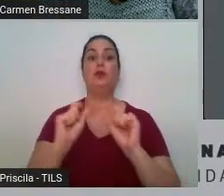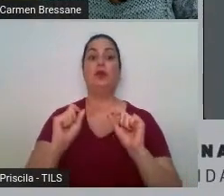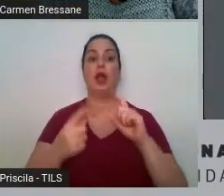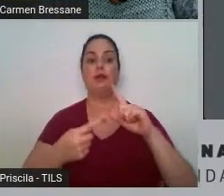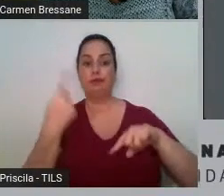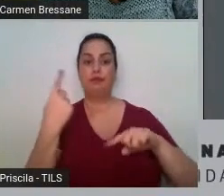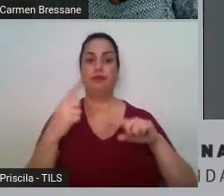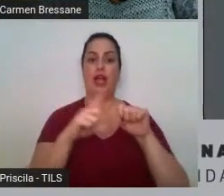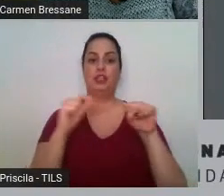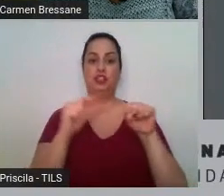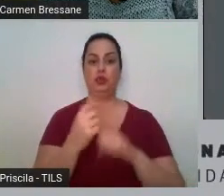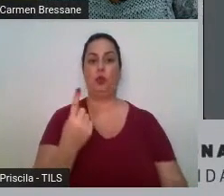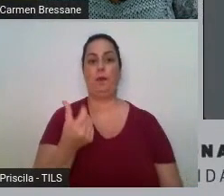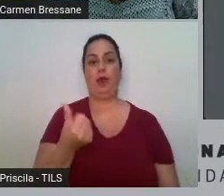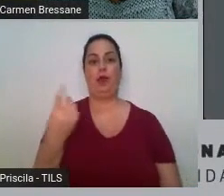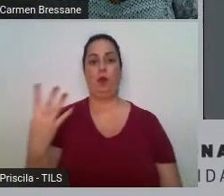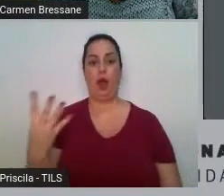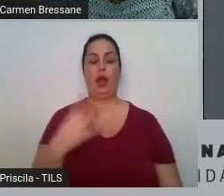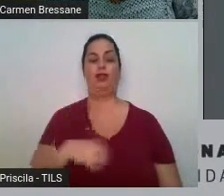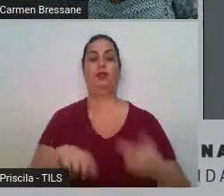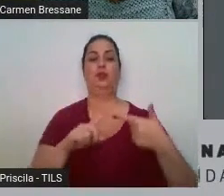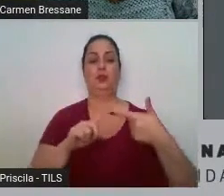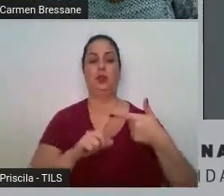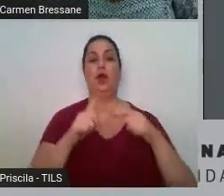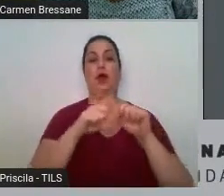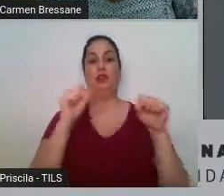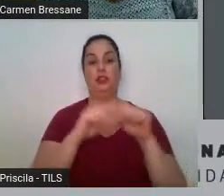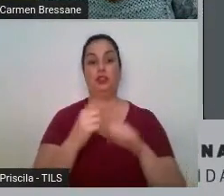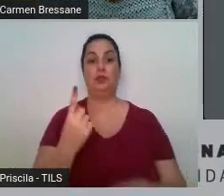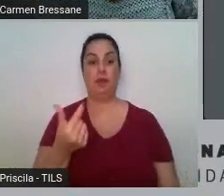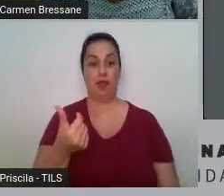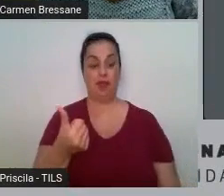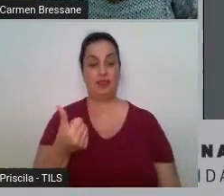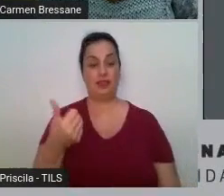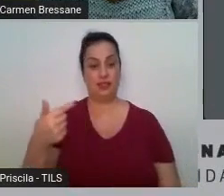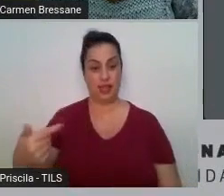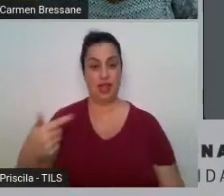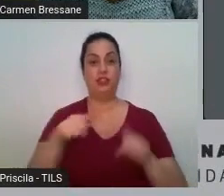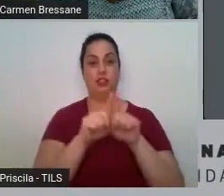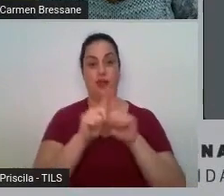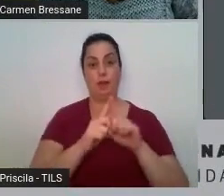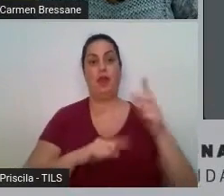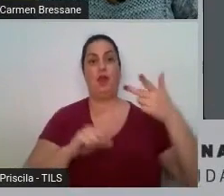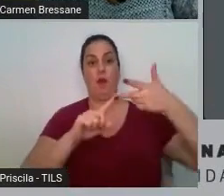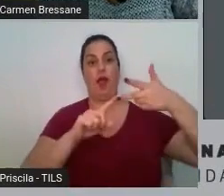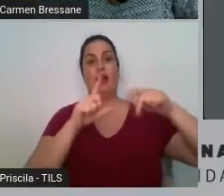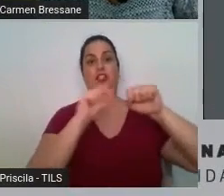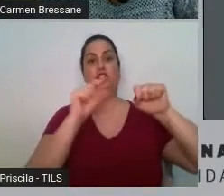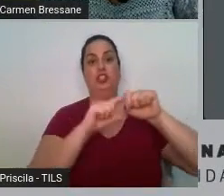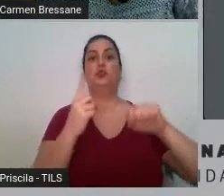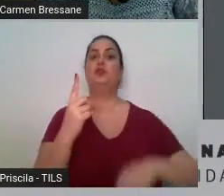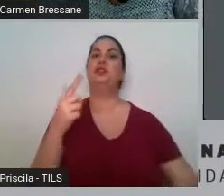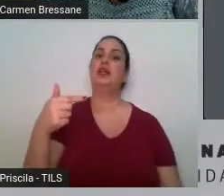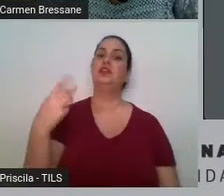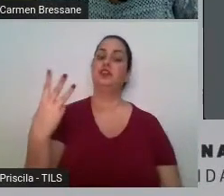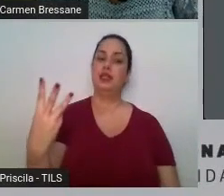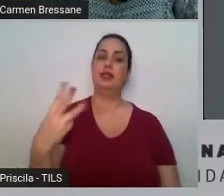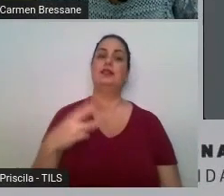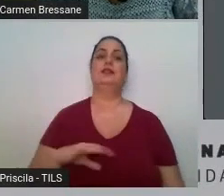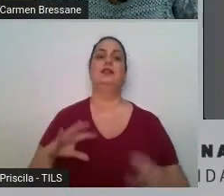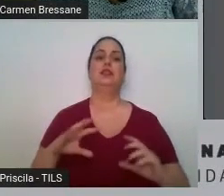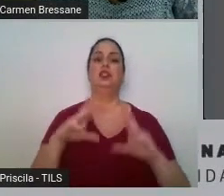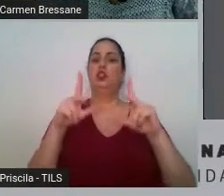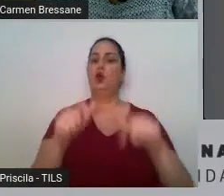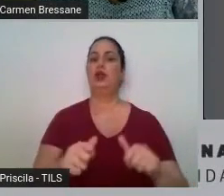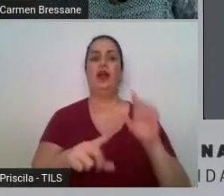artigo 167 no artigo 173 burla toda a legislação de finanças do país